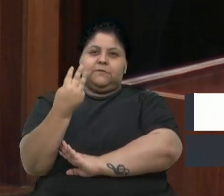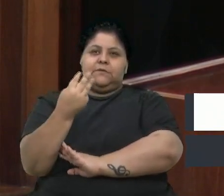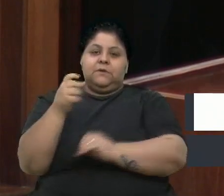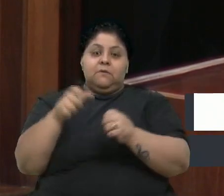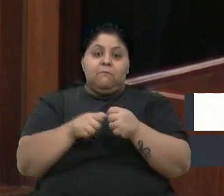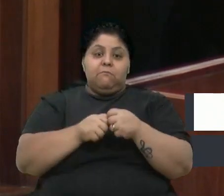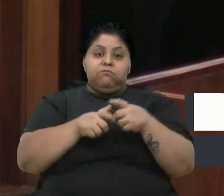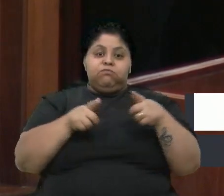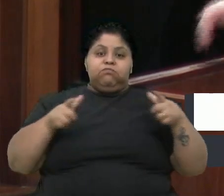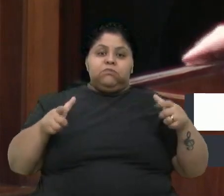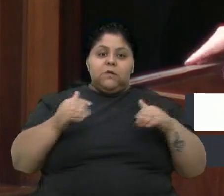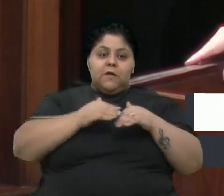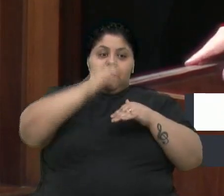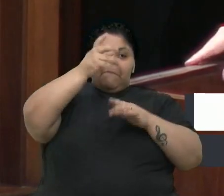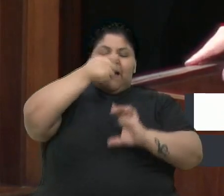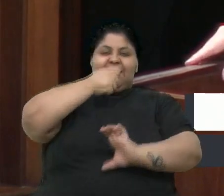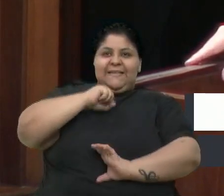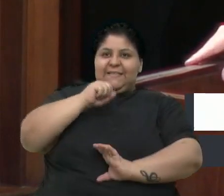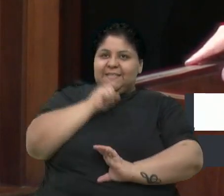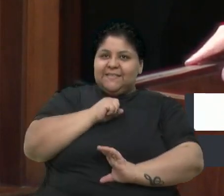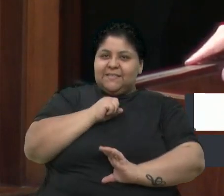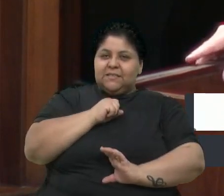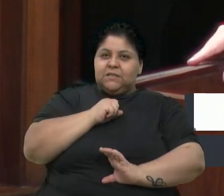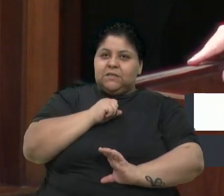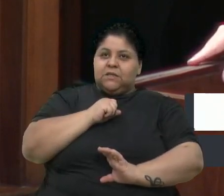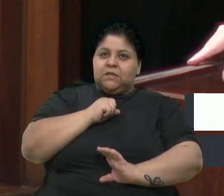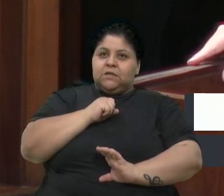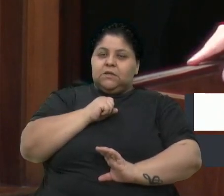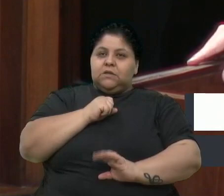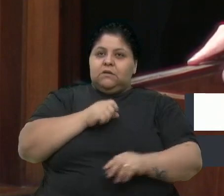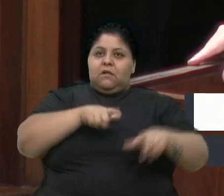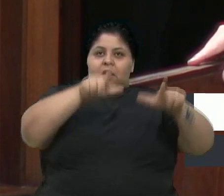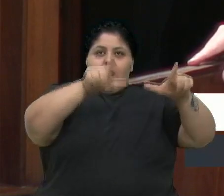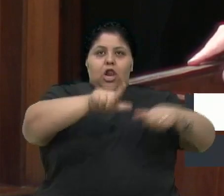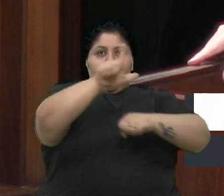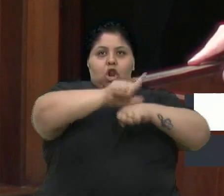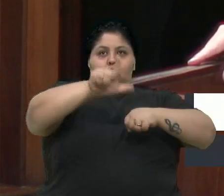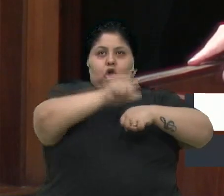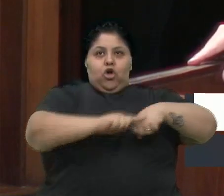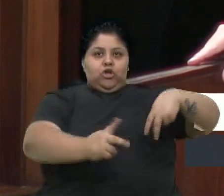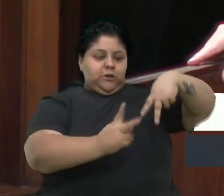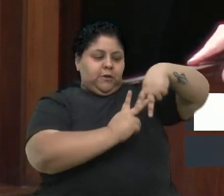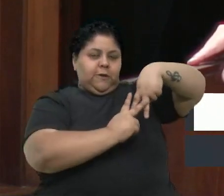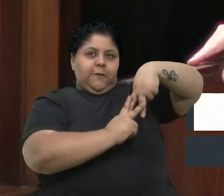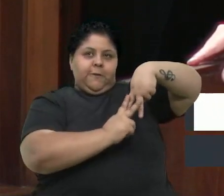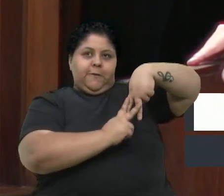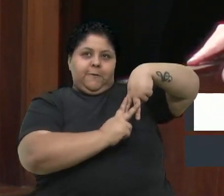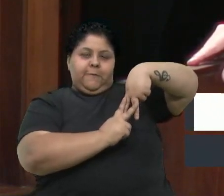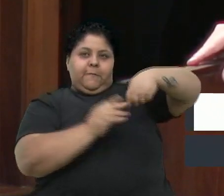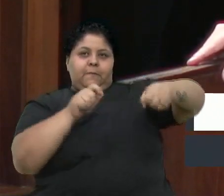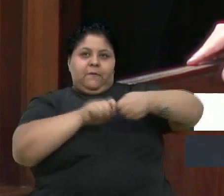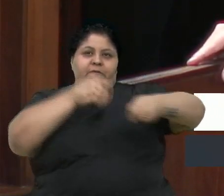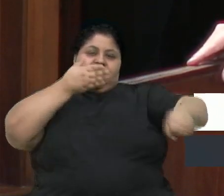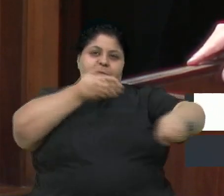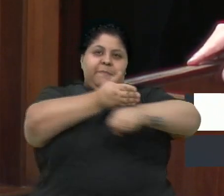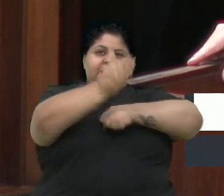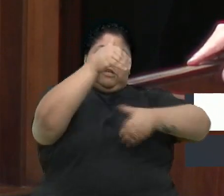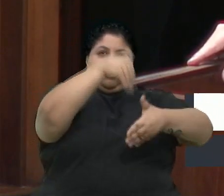maior e mais antiga potência maçônica filiada à Confederação Maçônica do Brasil, a Comab,